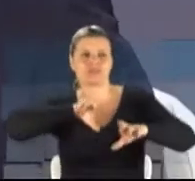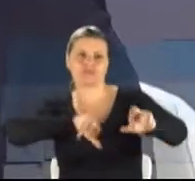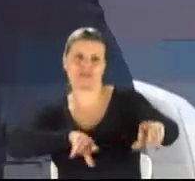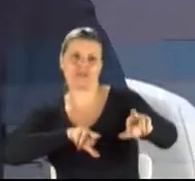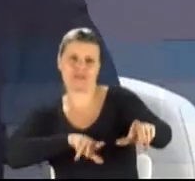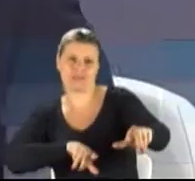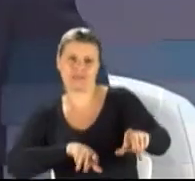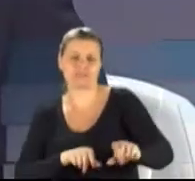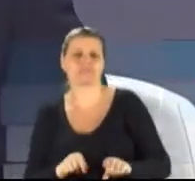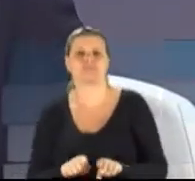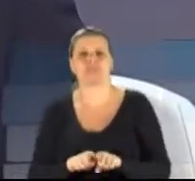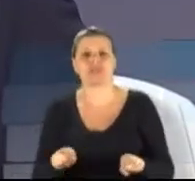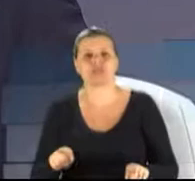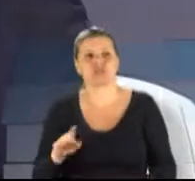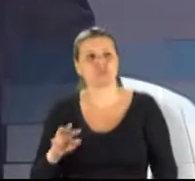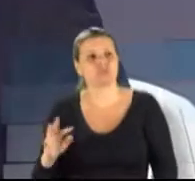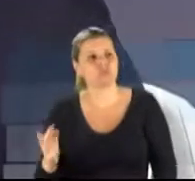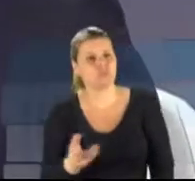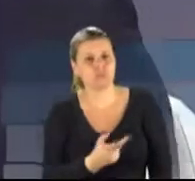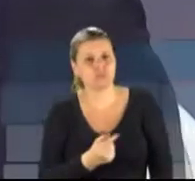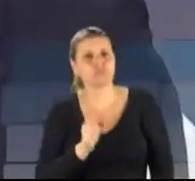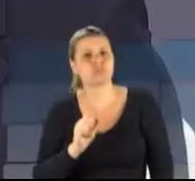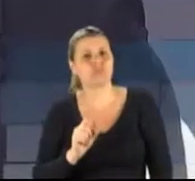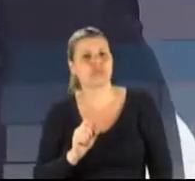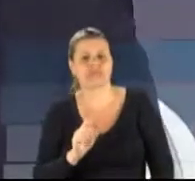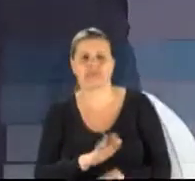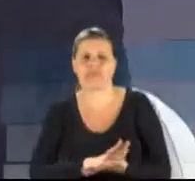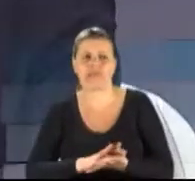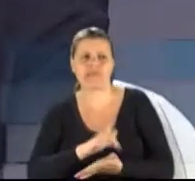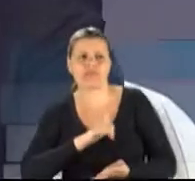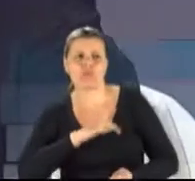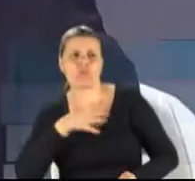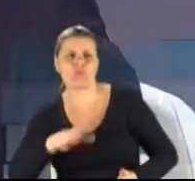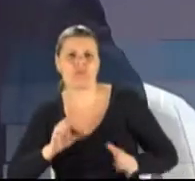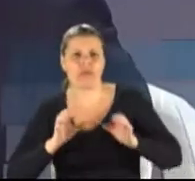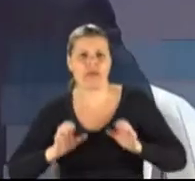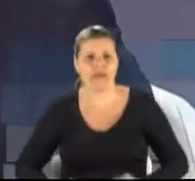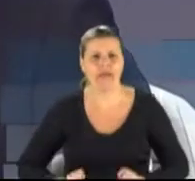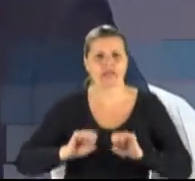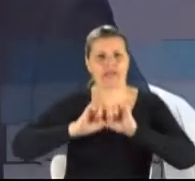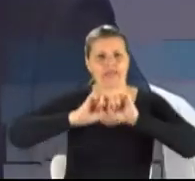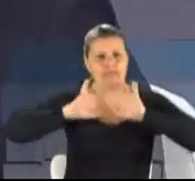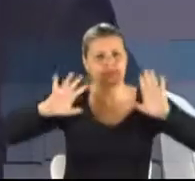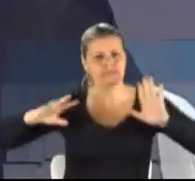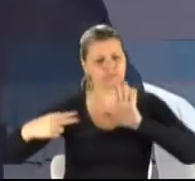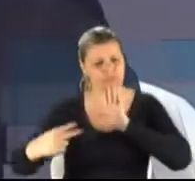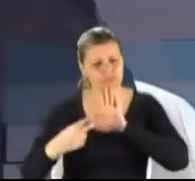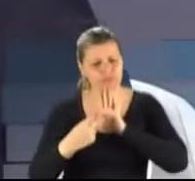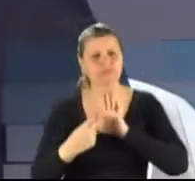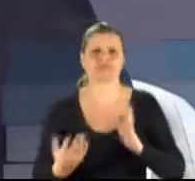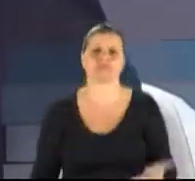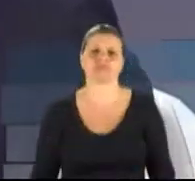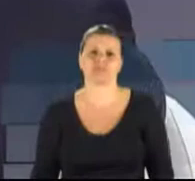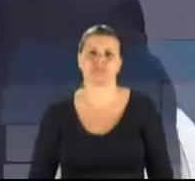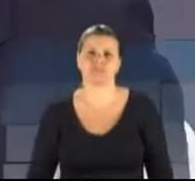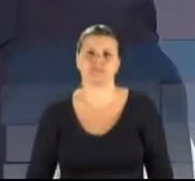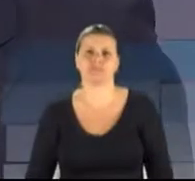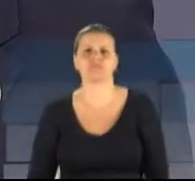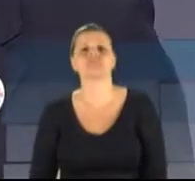aqui de nós é contra a ética, contra a transparência, mas é essa, efetivamente, que deve ser feita.